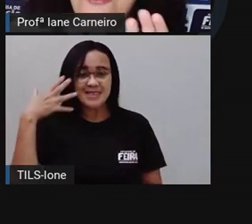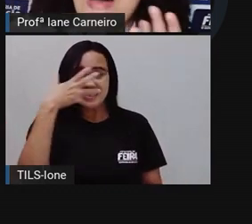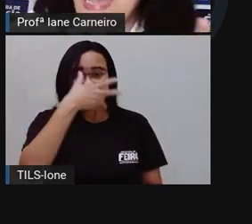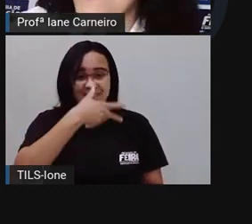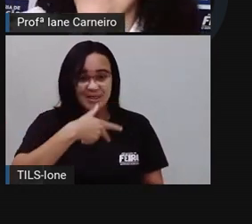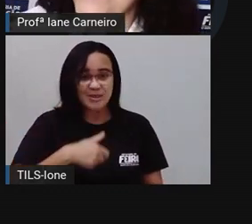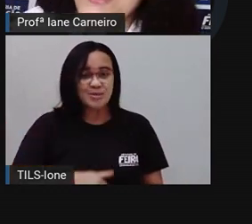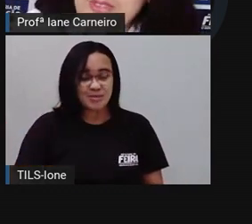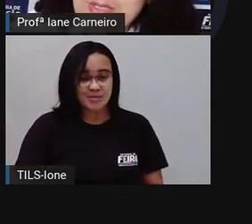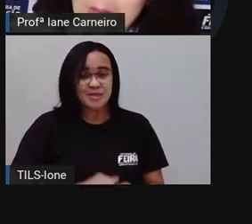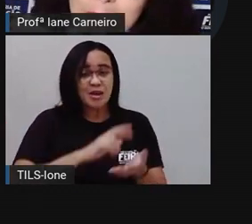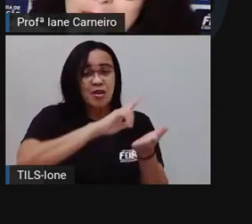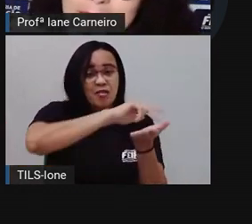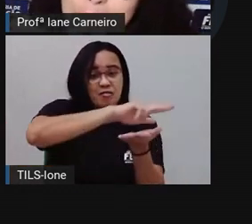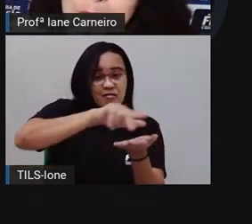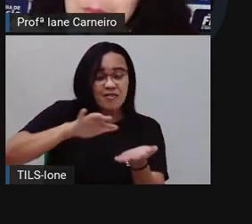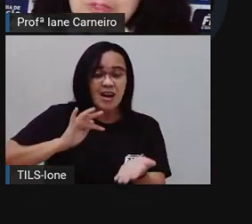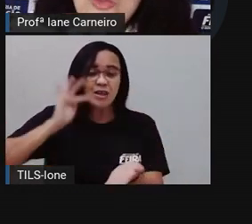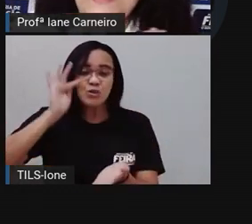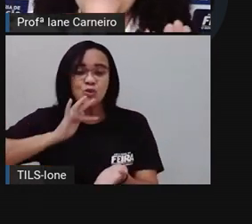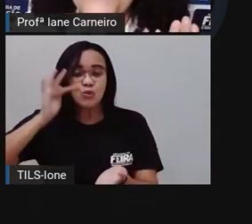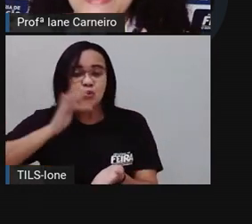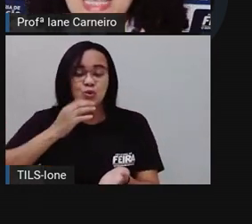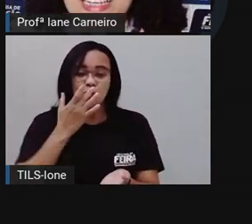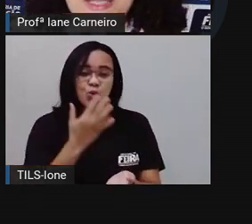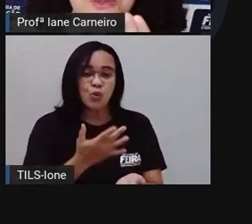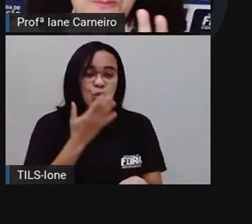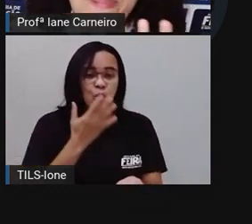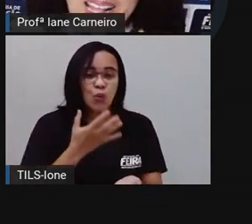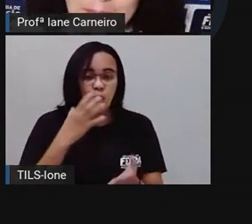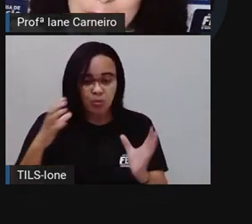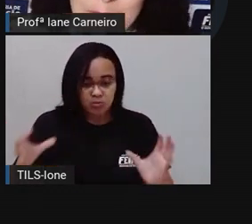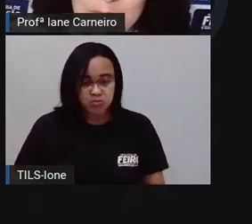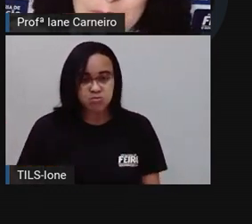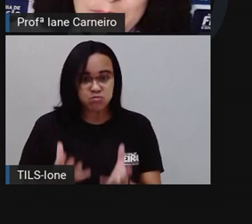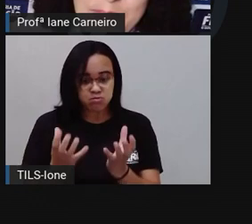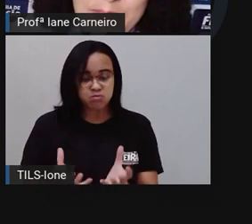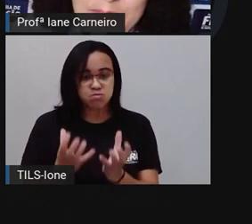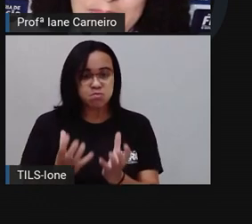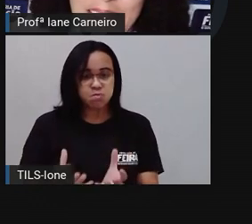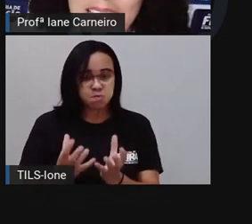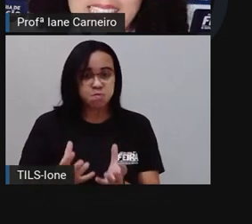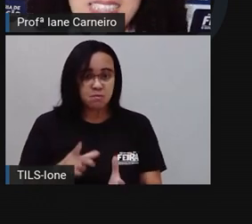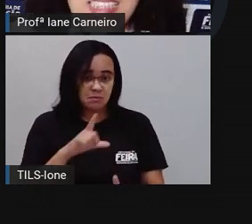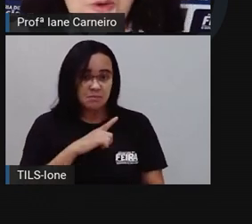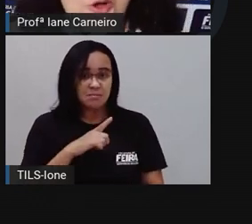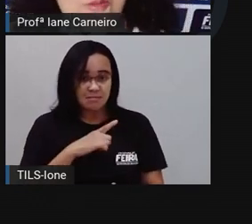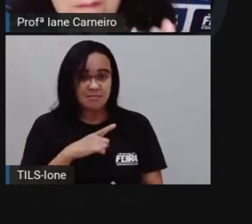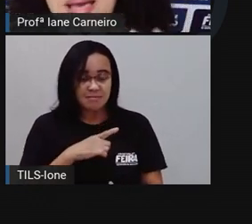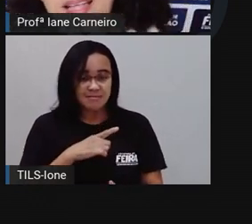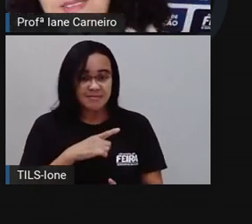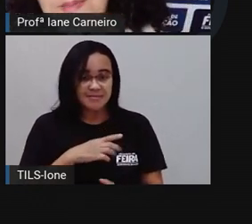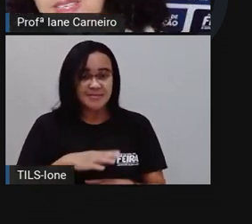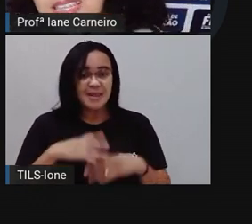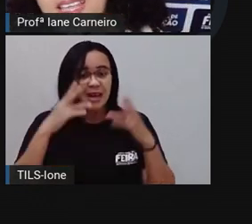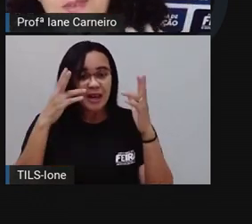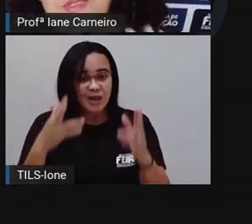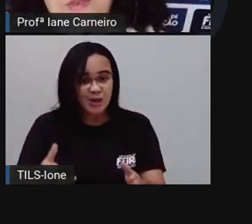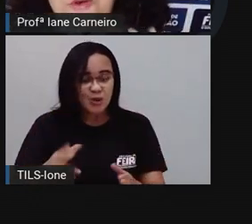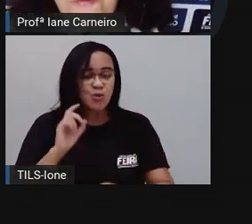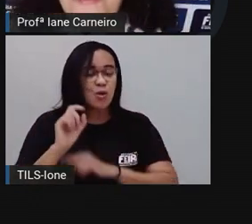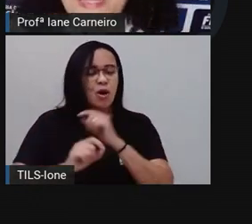Vários frutos coloridos numa fruteira, num prato. São como belos